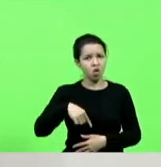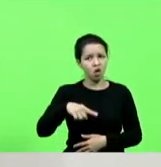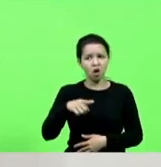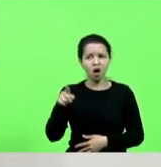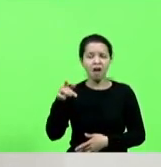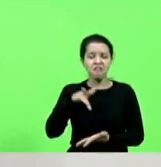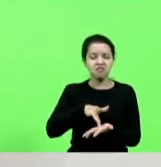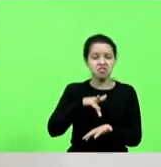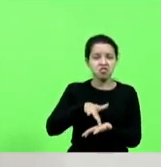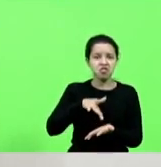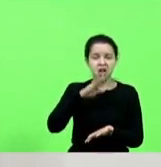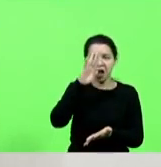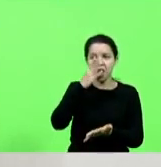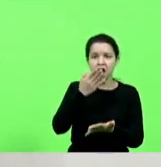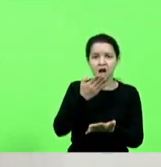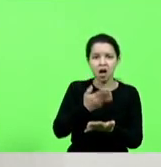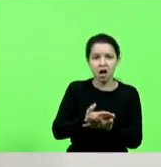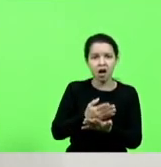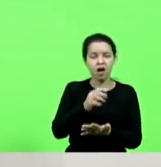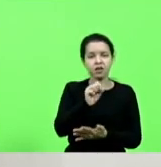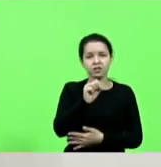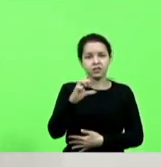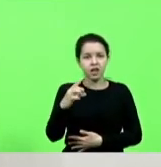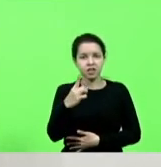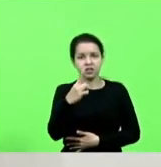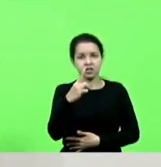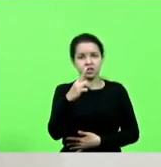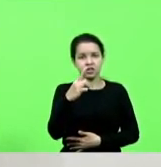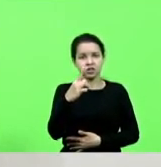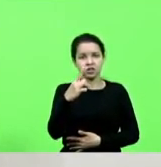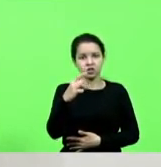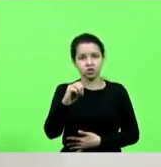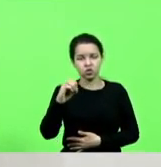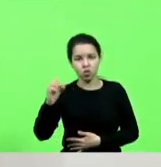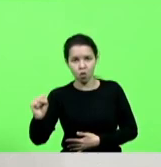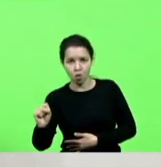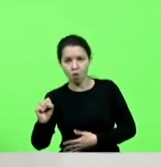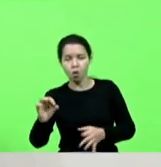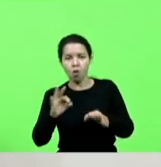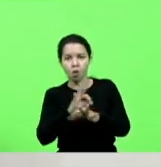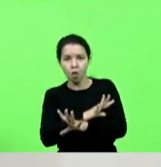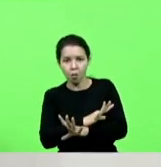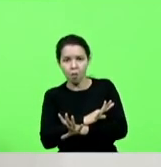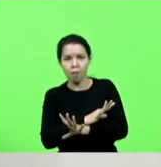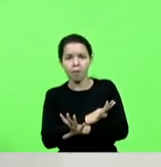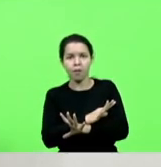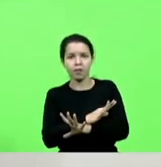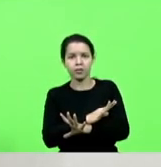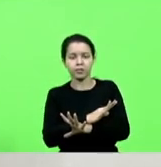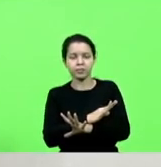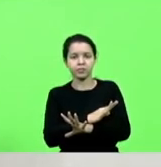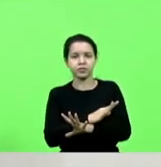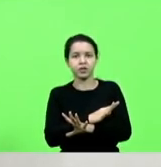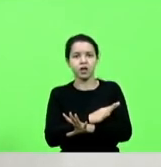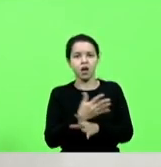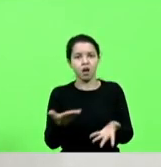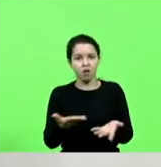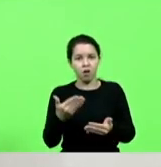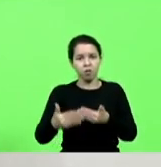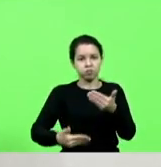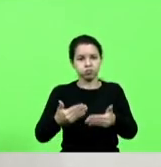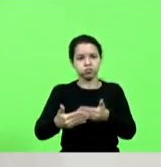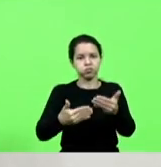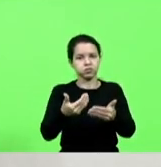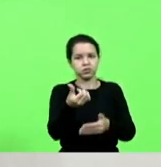terminar esse 68 que é uma obra que está parada desde 2012 andou agora nos 60 dias que